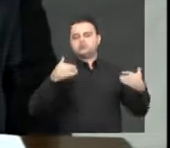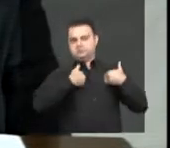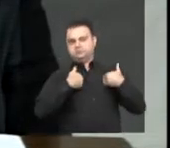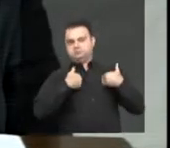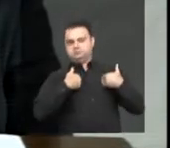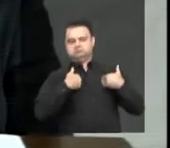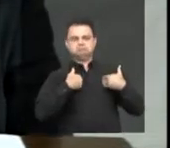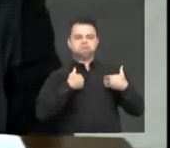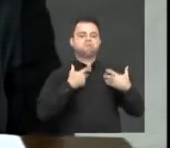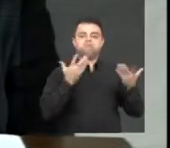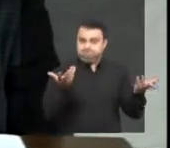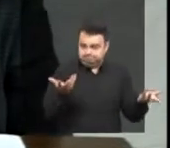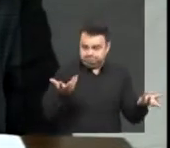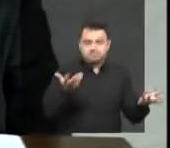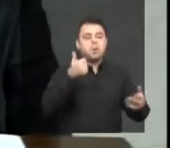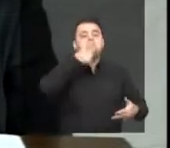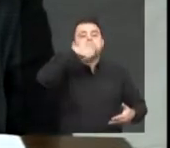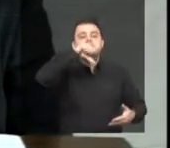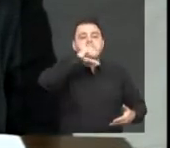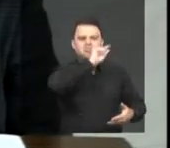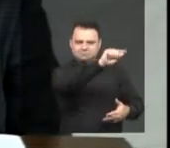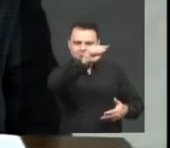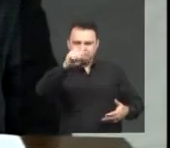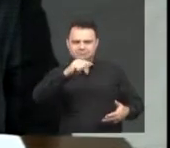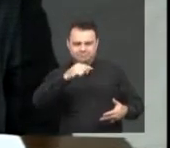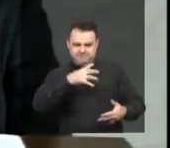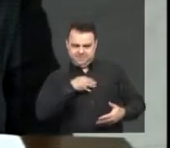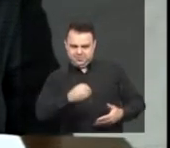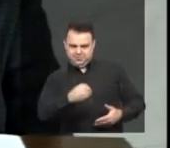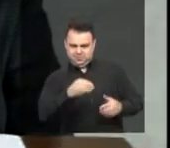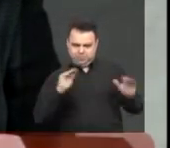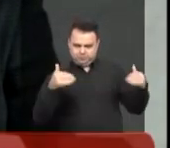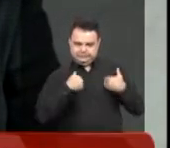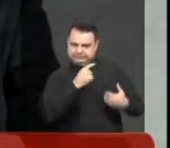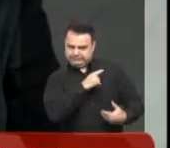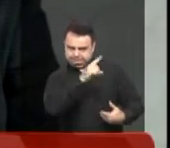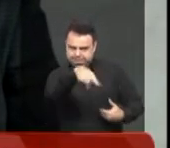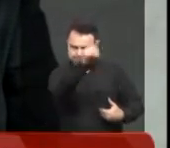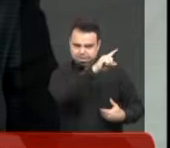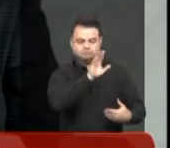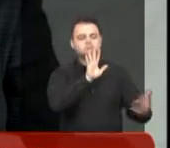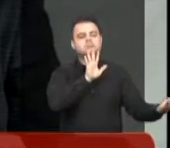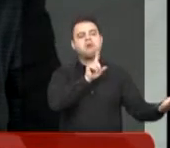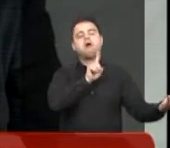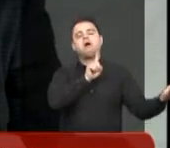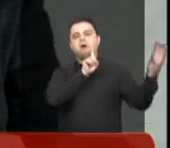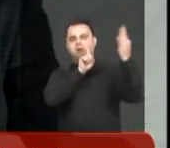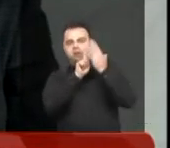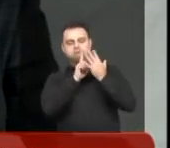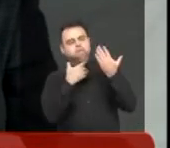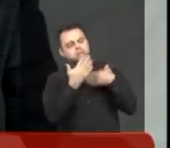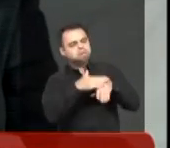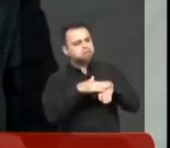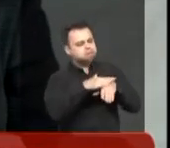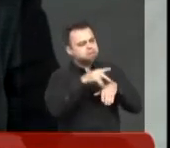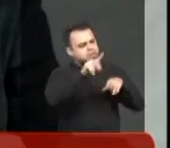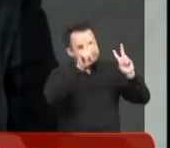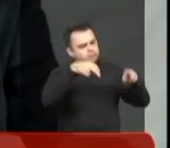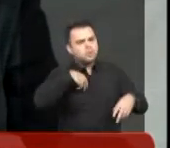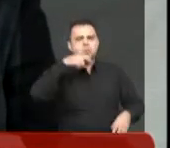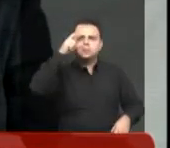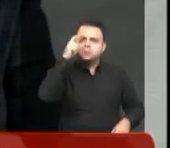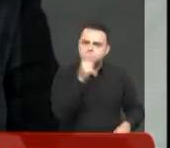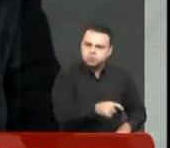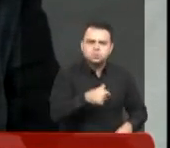transtorno de espectro autista. Fui procurado por algumas mães que acreditaram no meu trabalho e eu me interessei muito pelo assunto. E